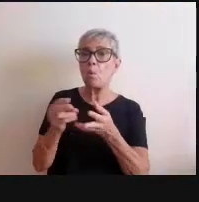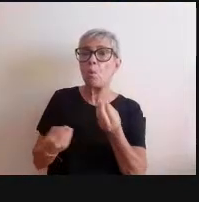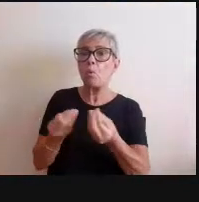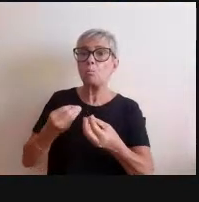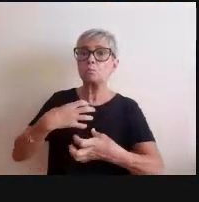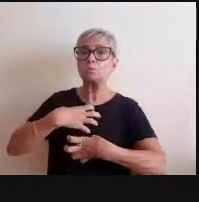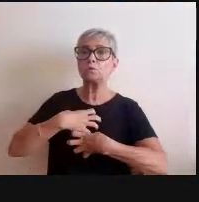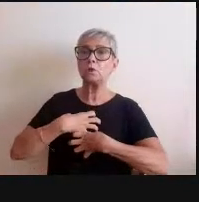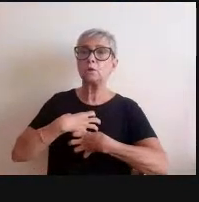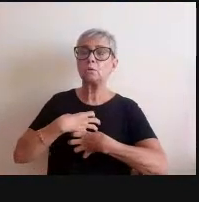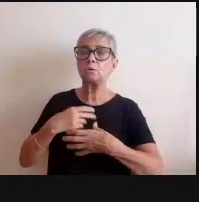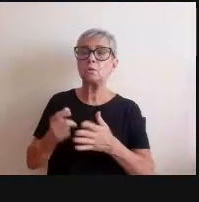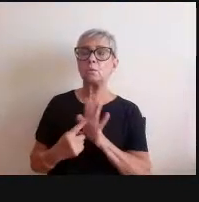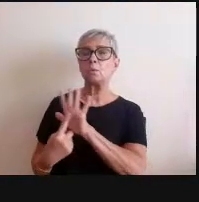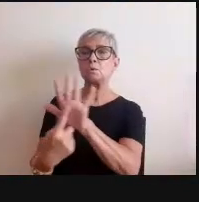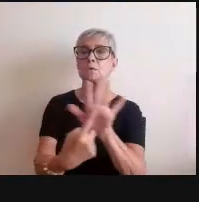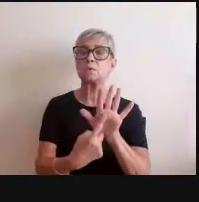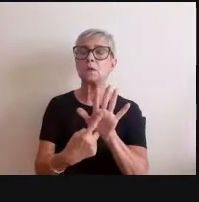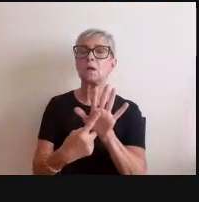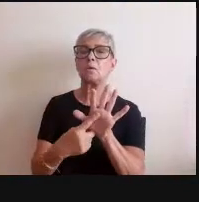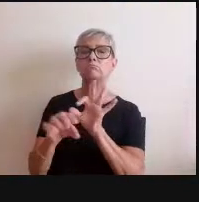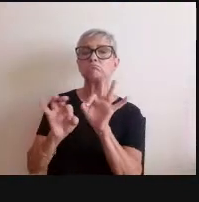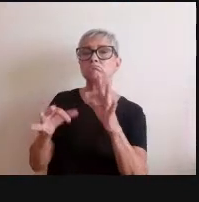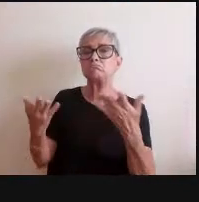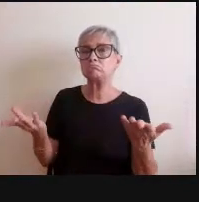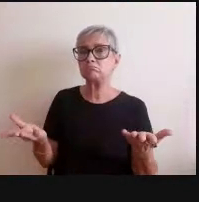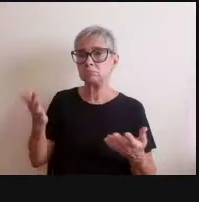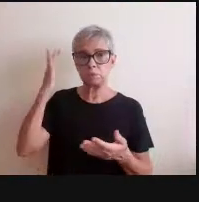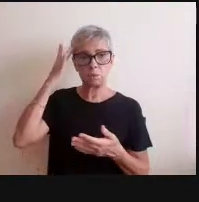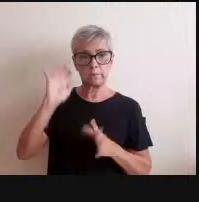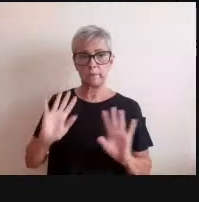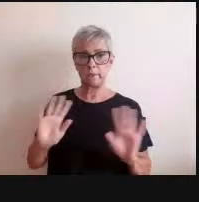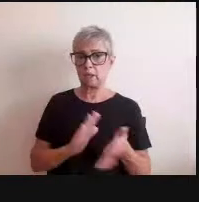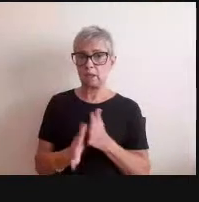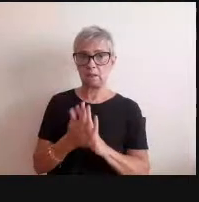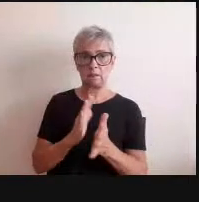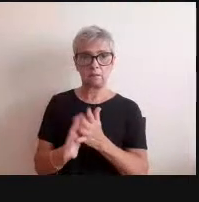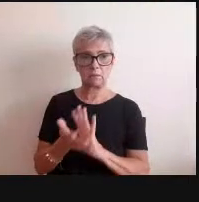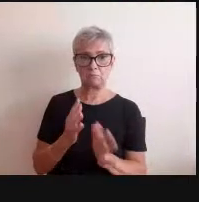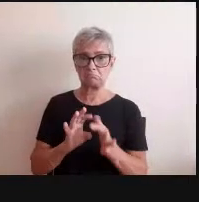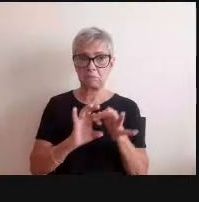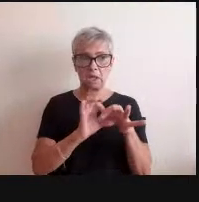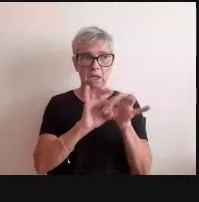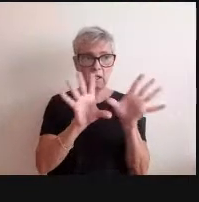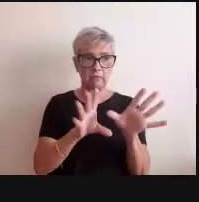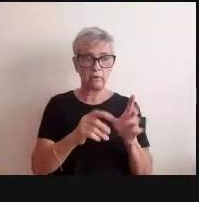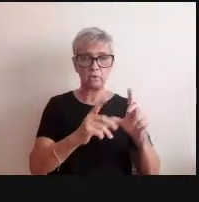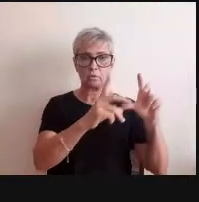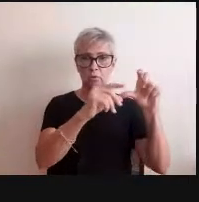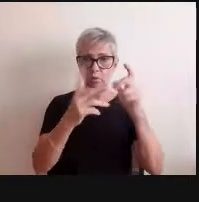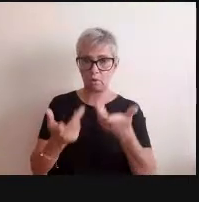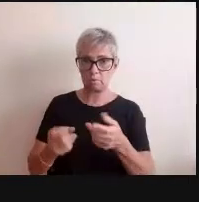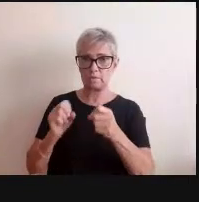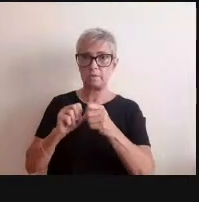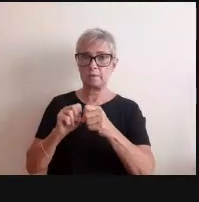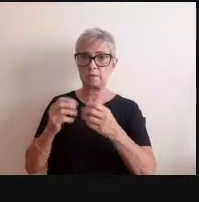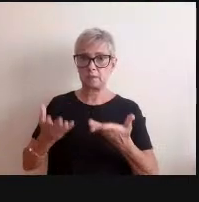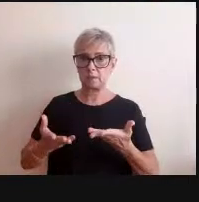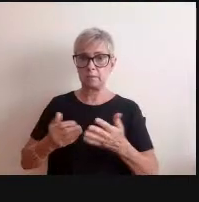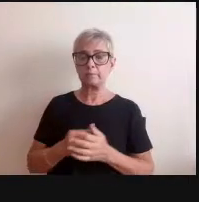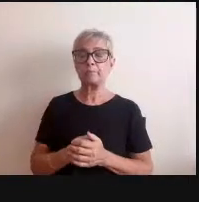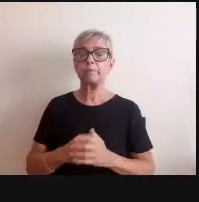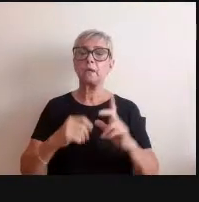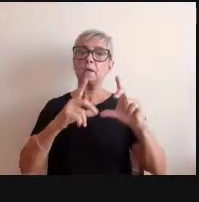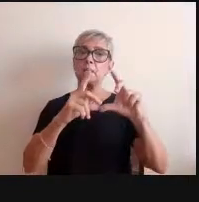exposição seria montada foi a revelia dos fotógrafos etc e as fotografias que